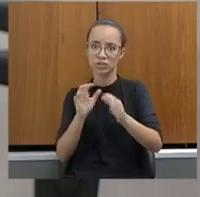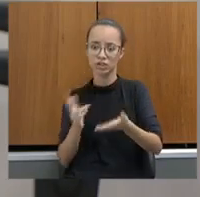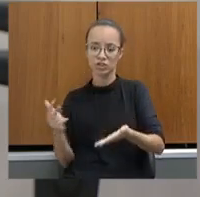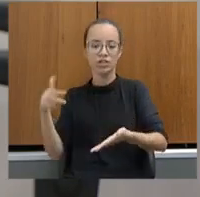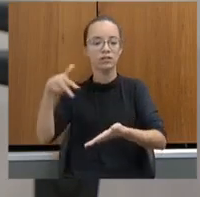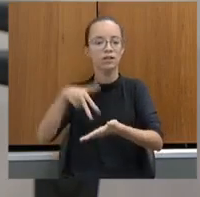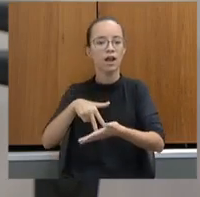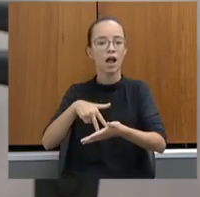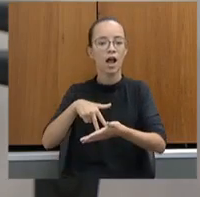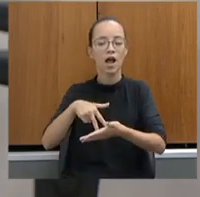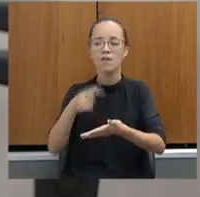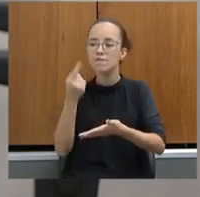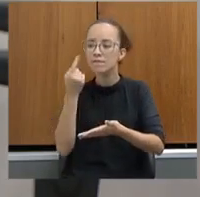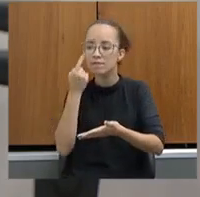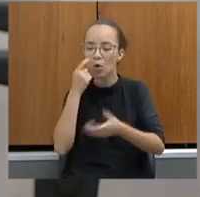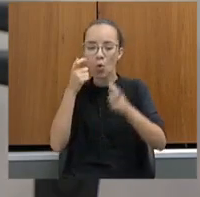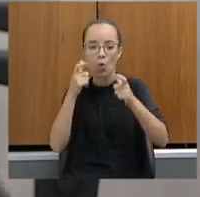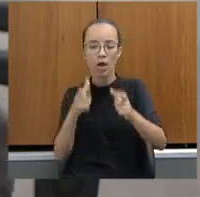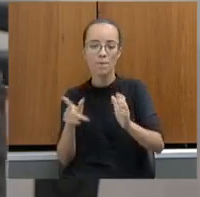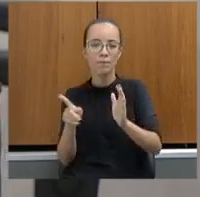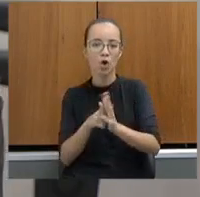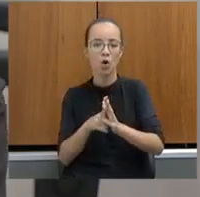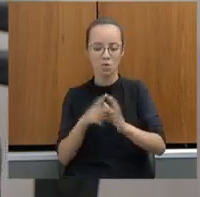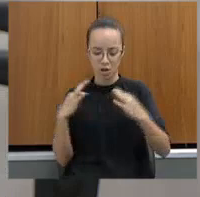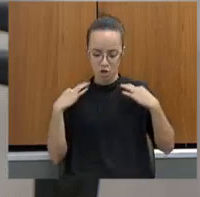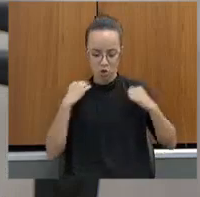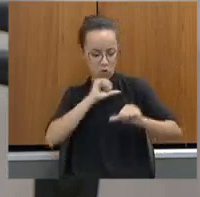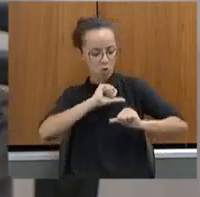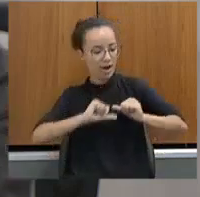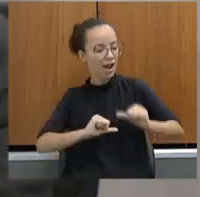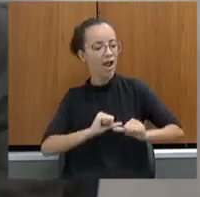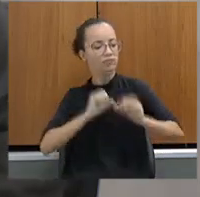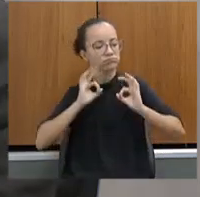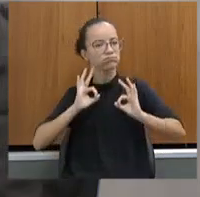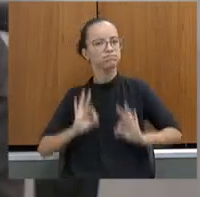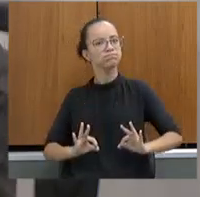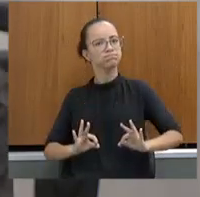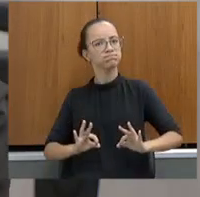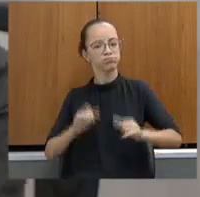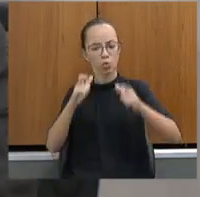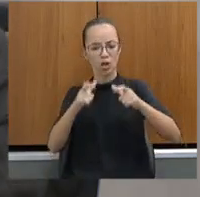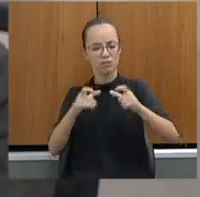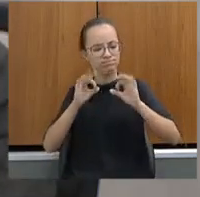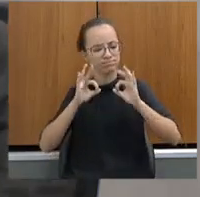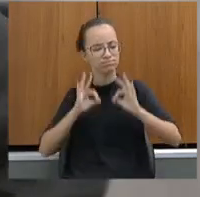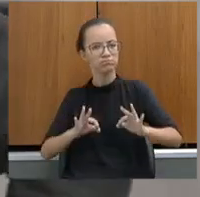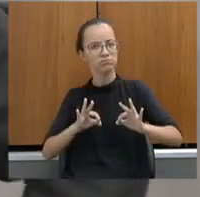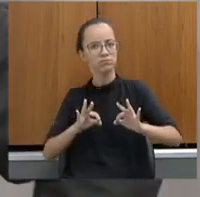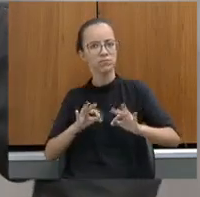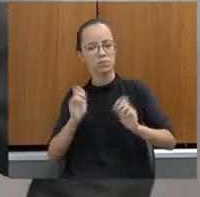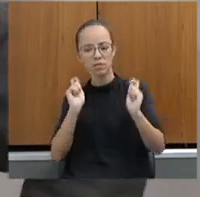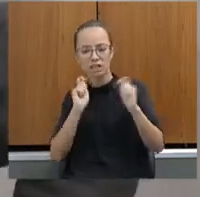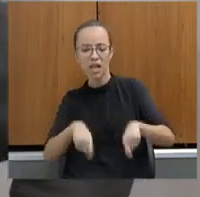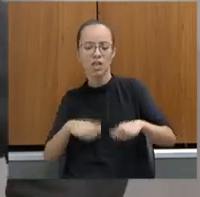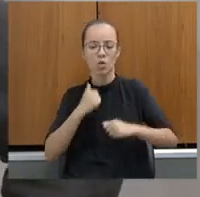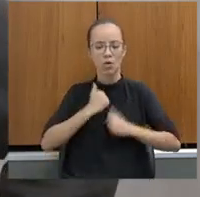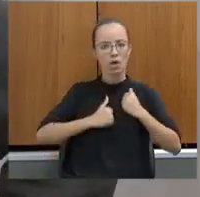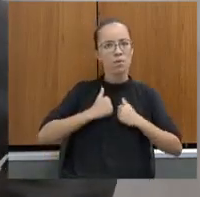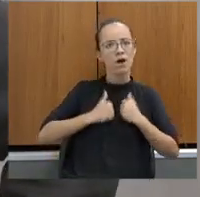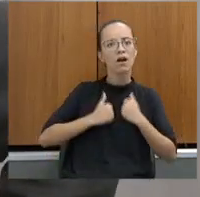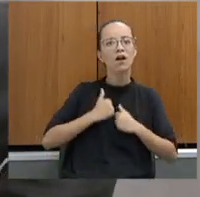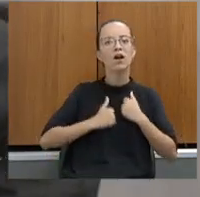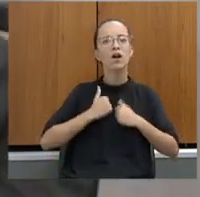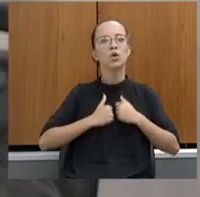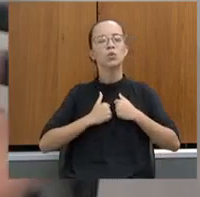unidade e realmente poder trocar de roupa e ter um alojamento decente para trocar de roupa, para tomar um banho ou